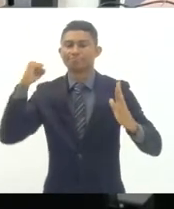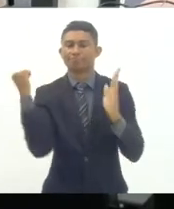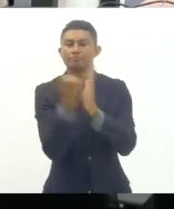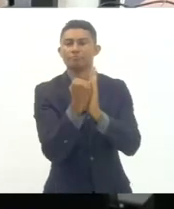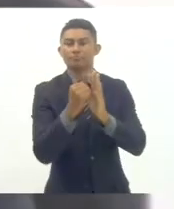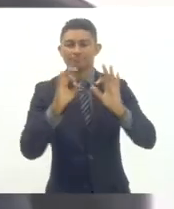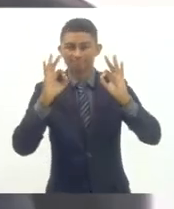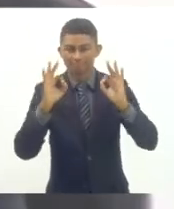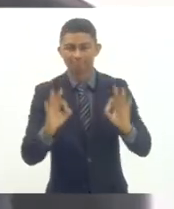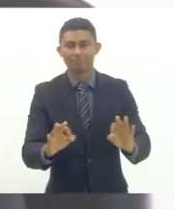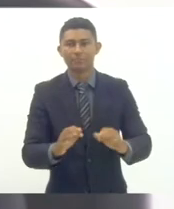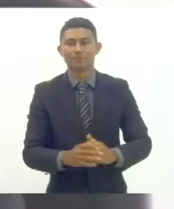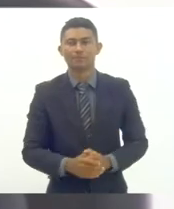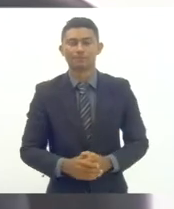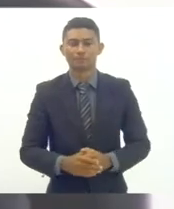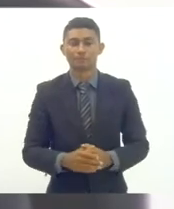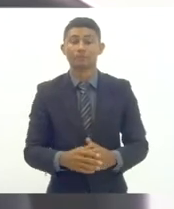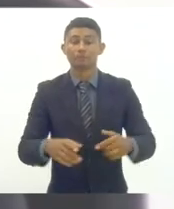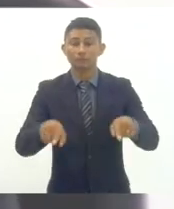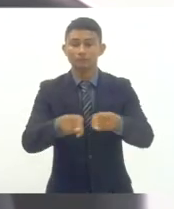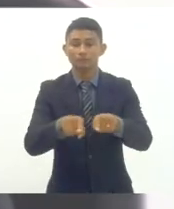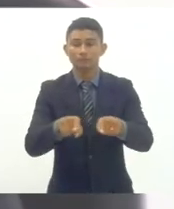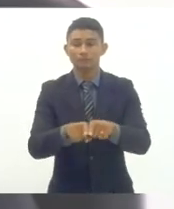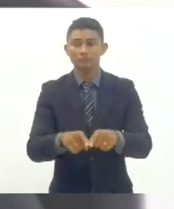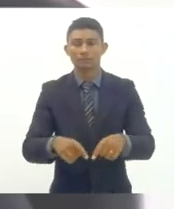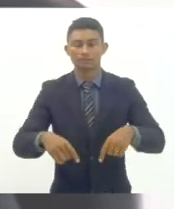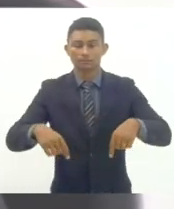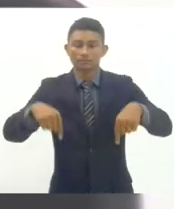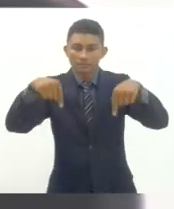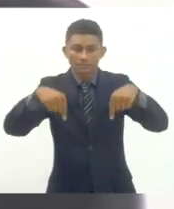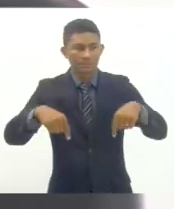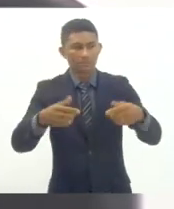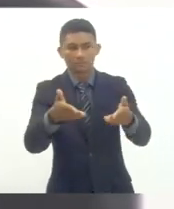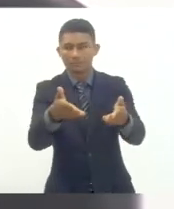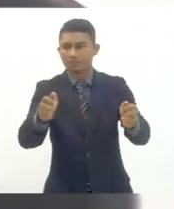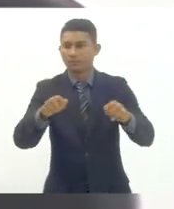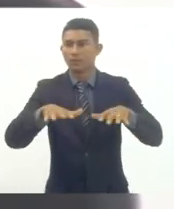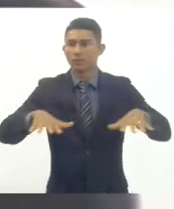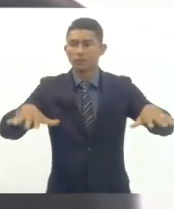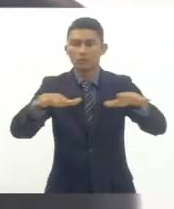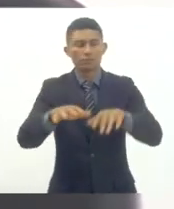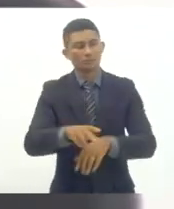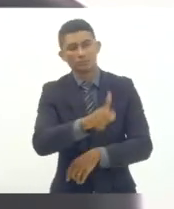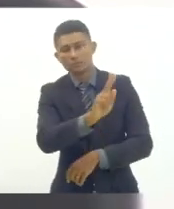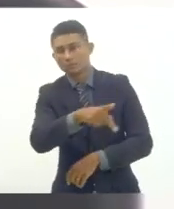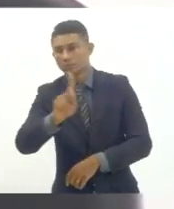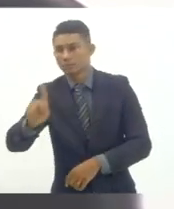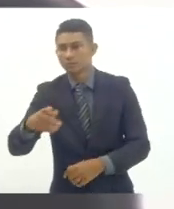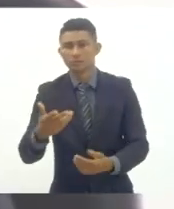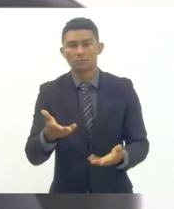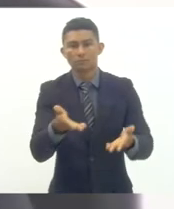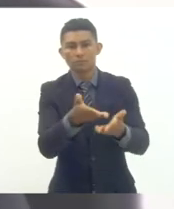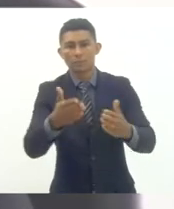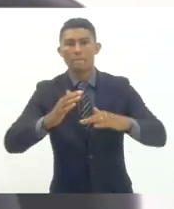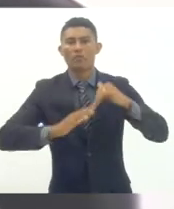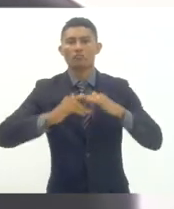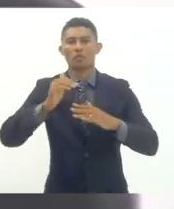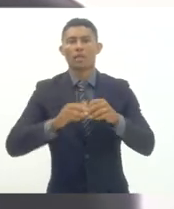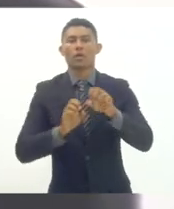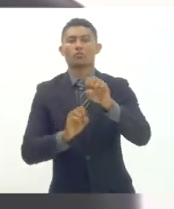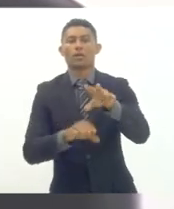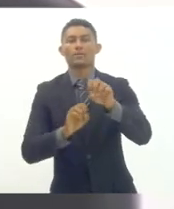saudar obviamente também aqui o espaço saudar todos os professores técnicos educadores todos aqueles